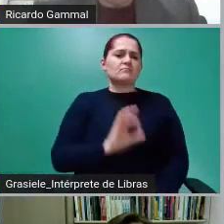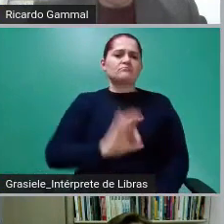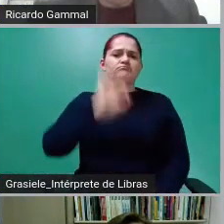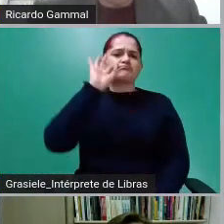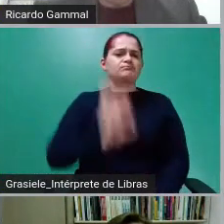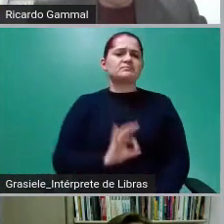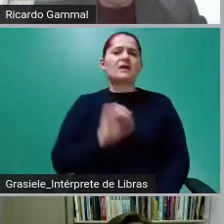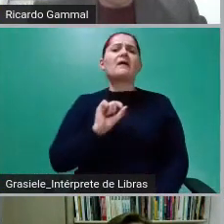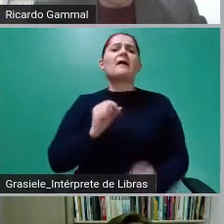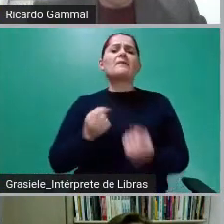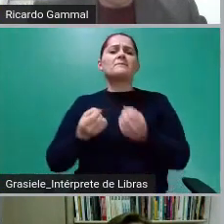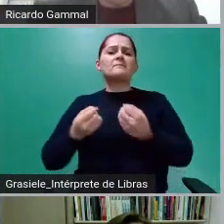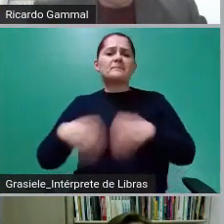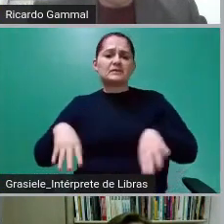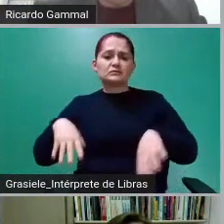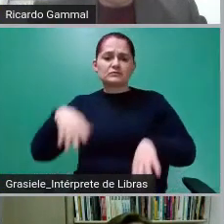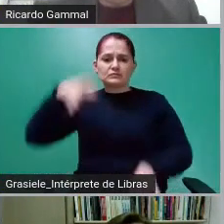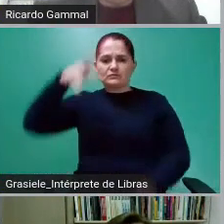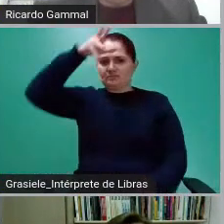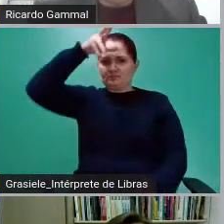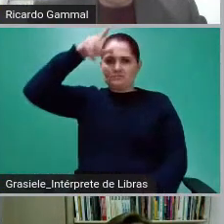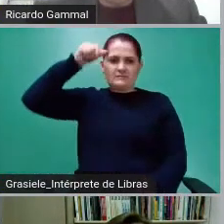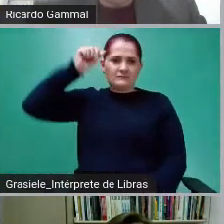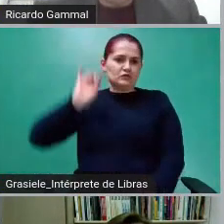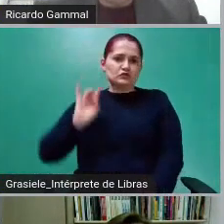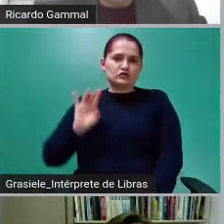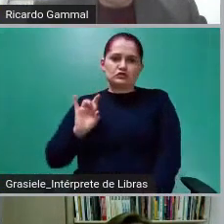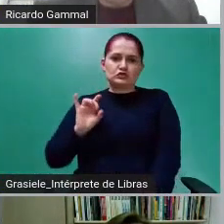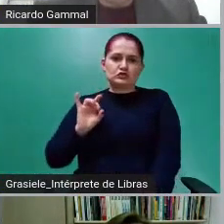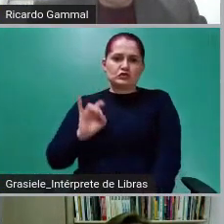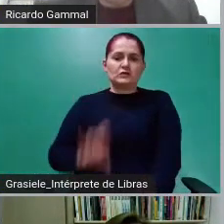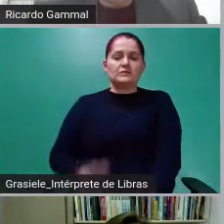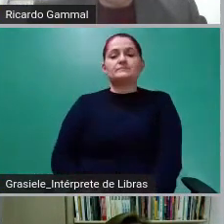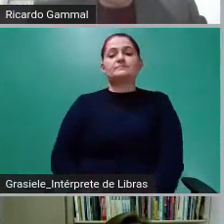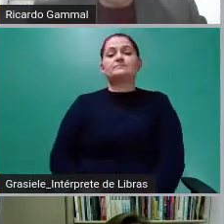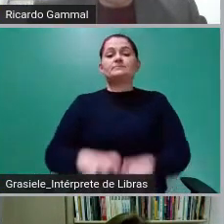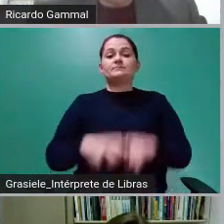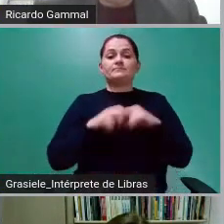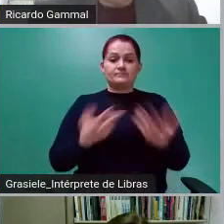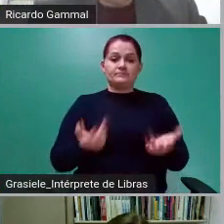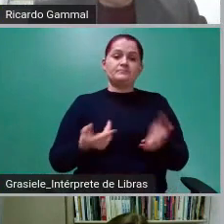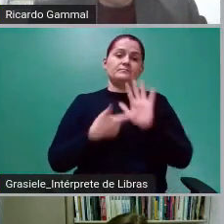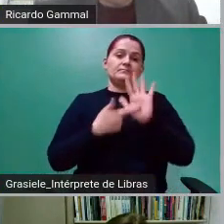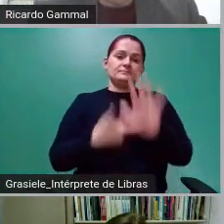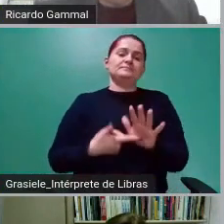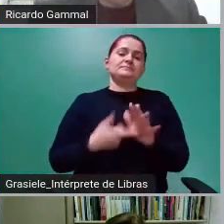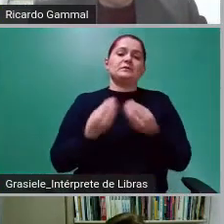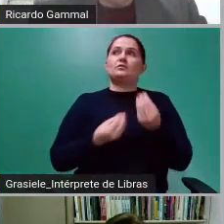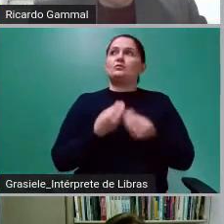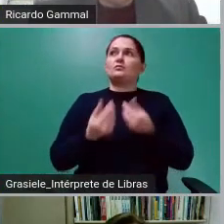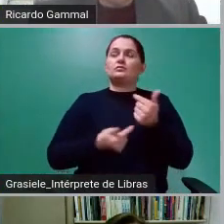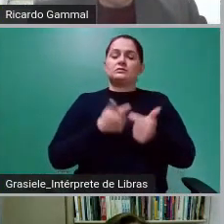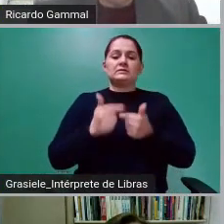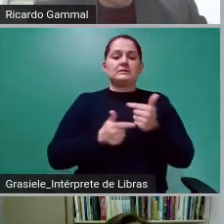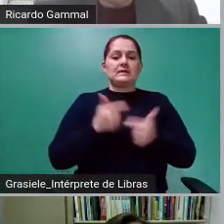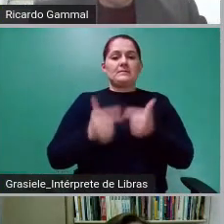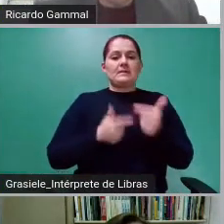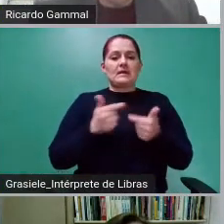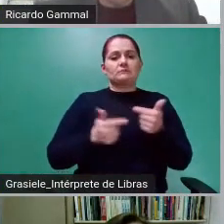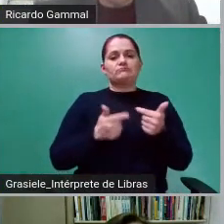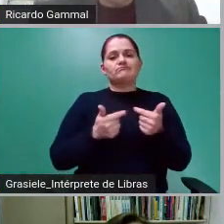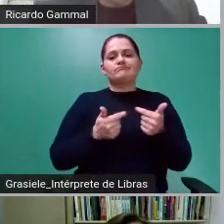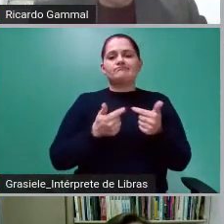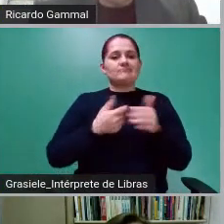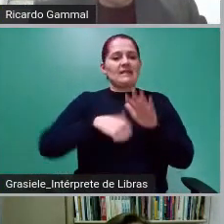o que eu falei aqui sobre a operação de crédito ilegal e o desvio de recursos, nós